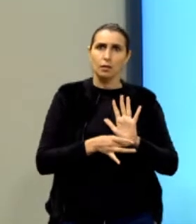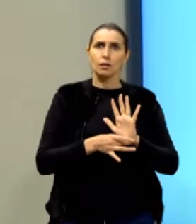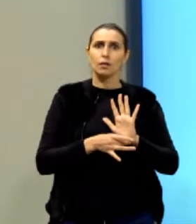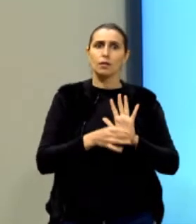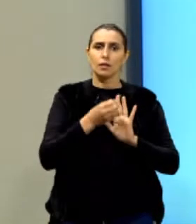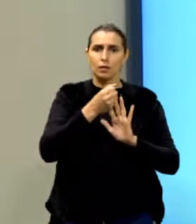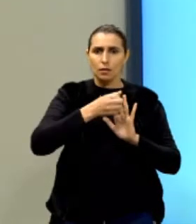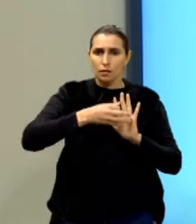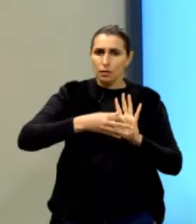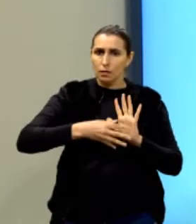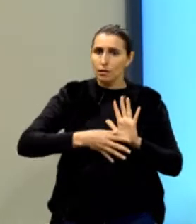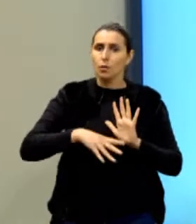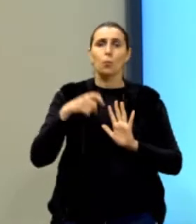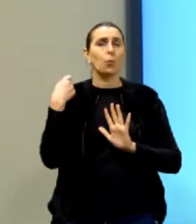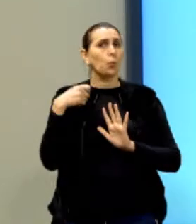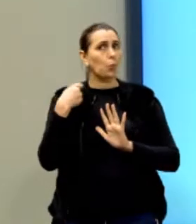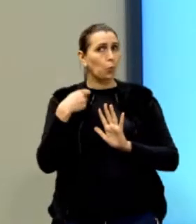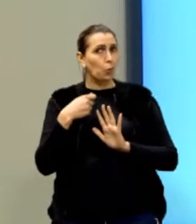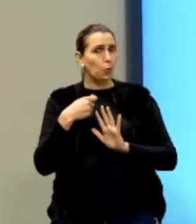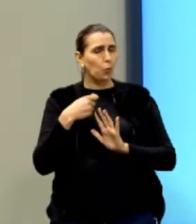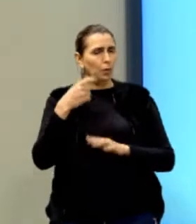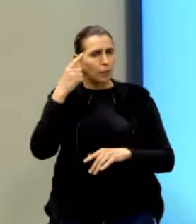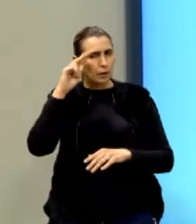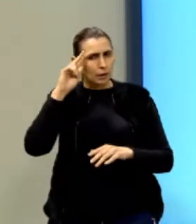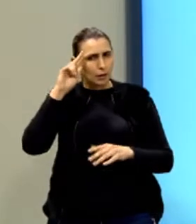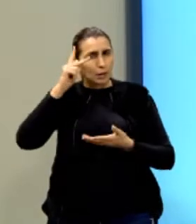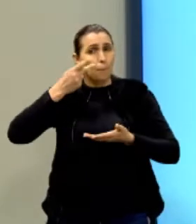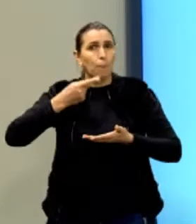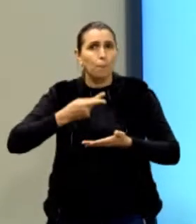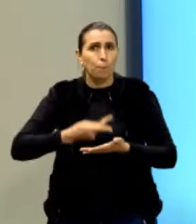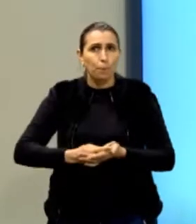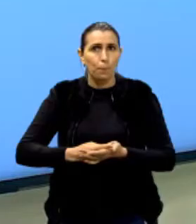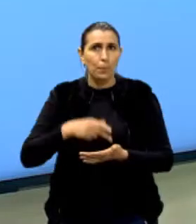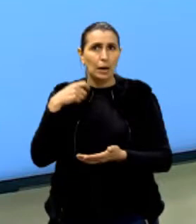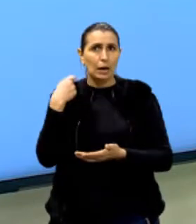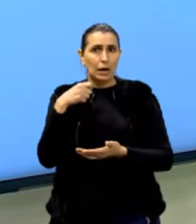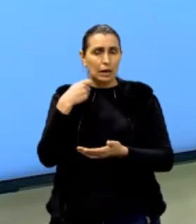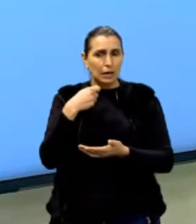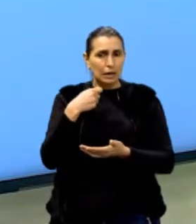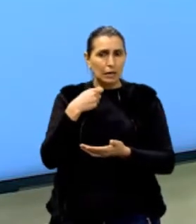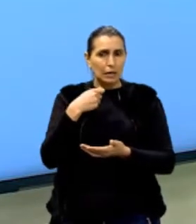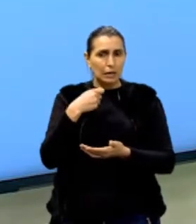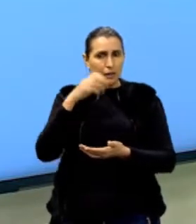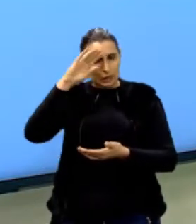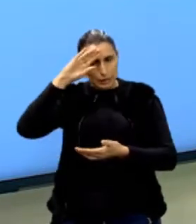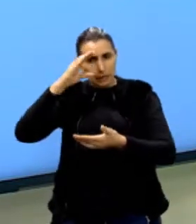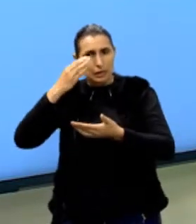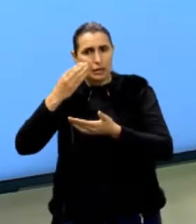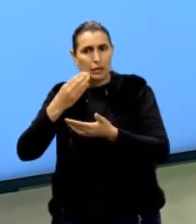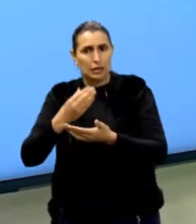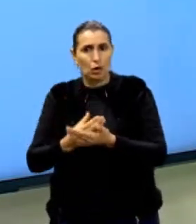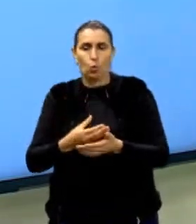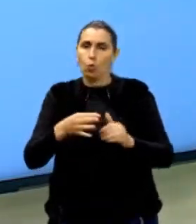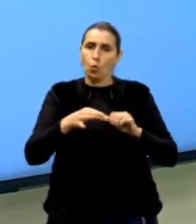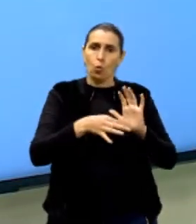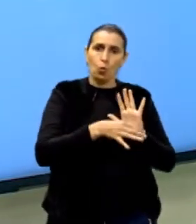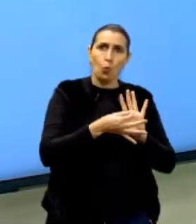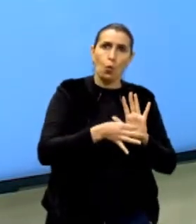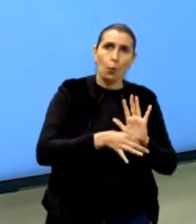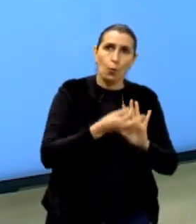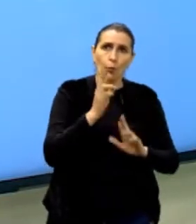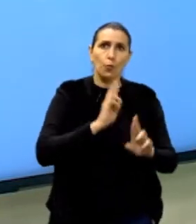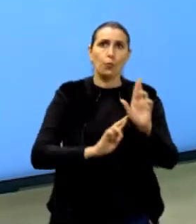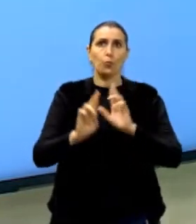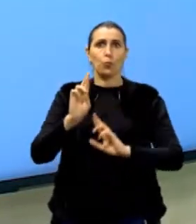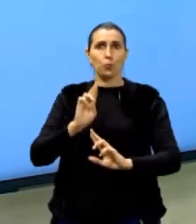Dissertação quer dizer que a gente precisa ter uma hipótese. Que a gente precisa ter uma tese. Uma opinião em relação